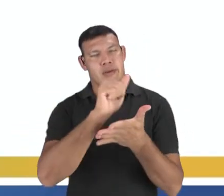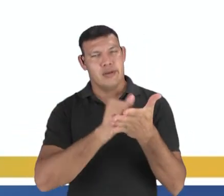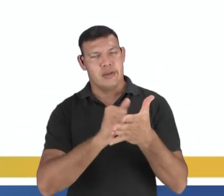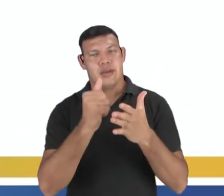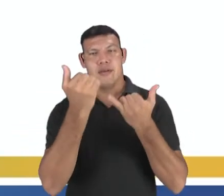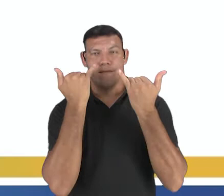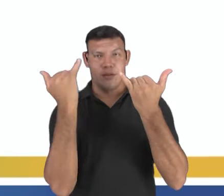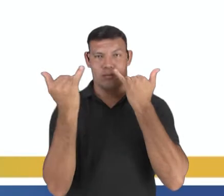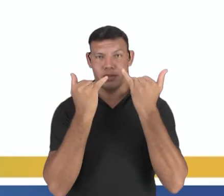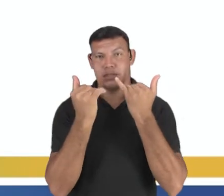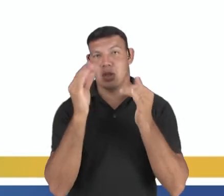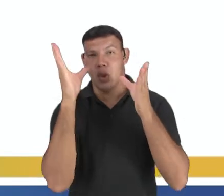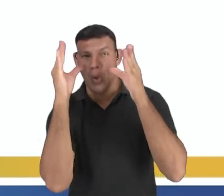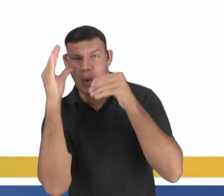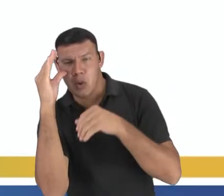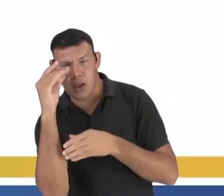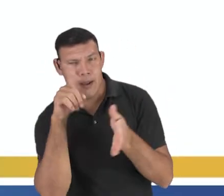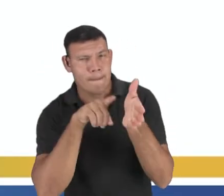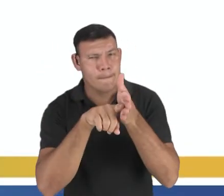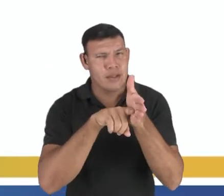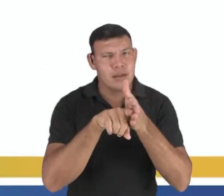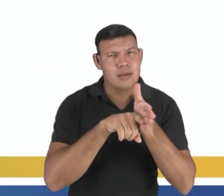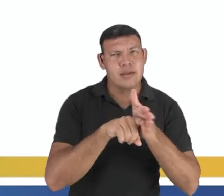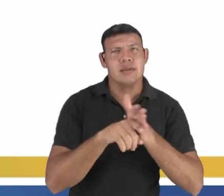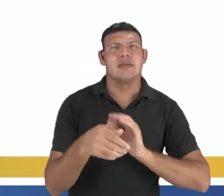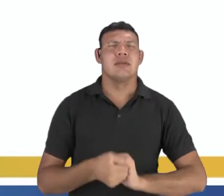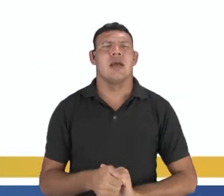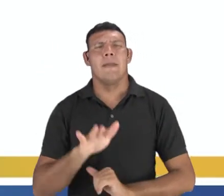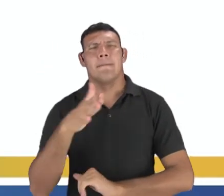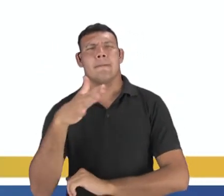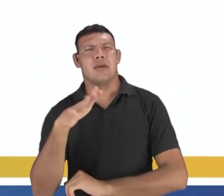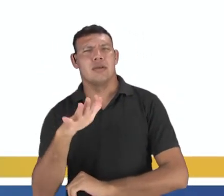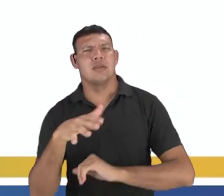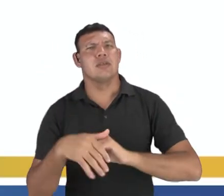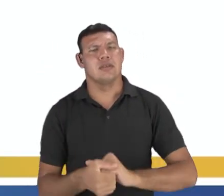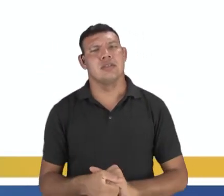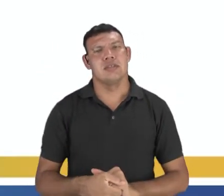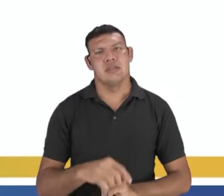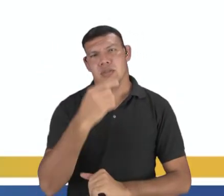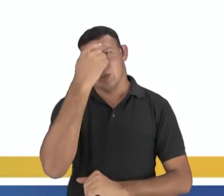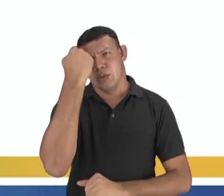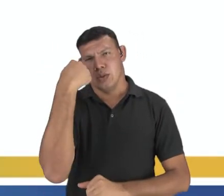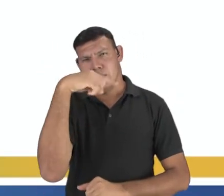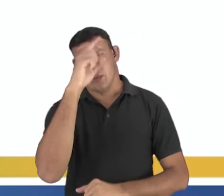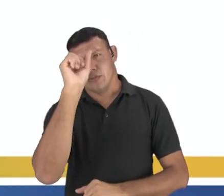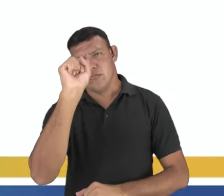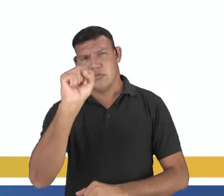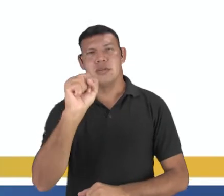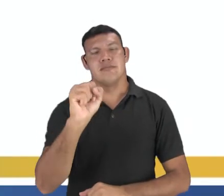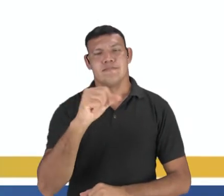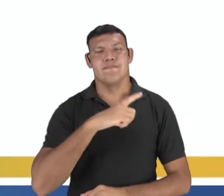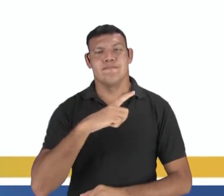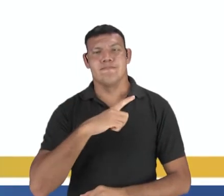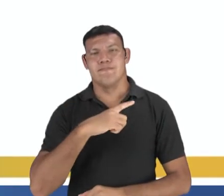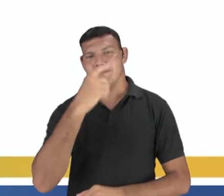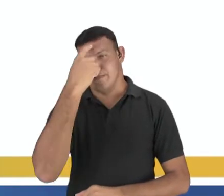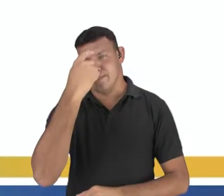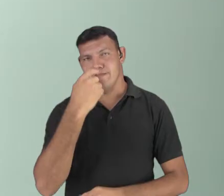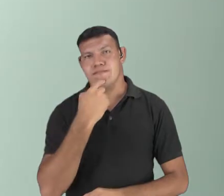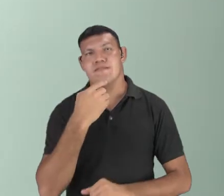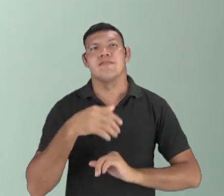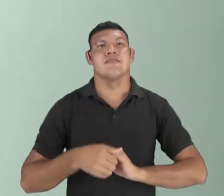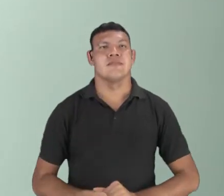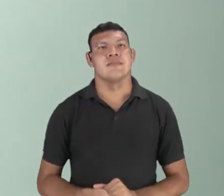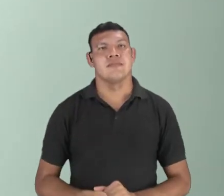dados interessantes que se você tiver curiosidade você pode pesquisar, mas durava aproximadamente oito horas para revelar uma